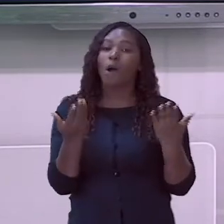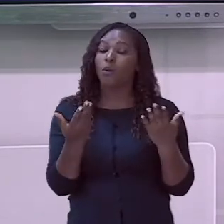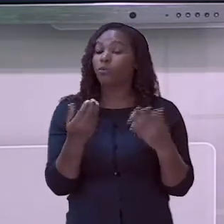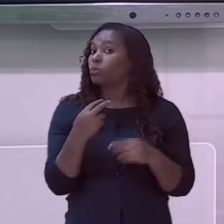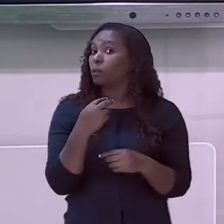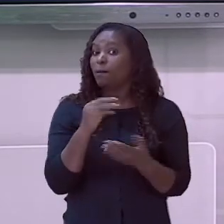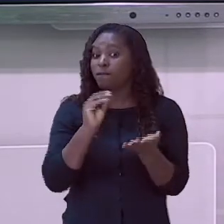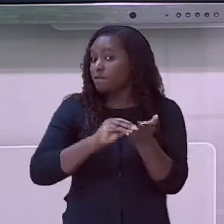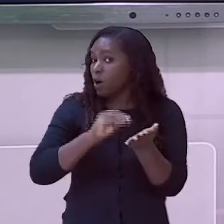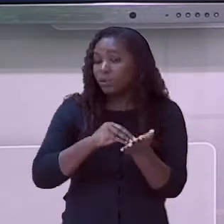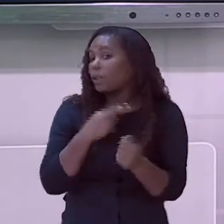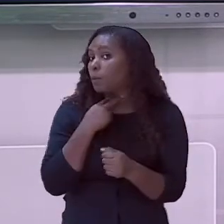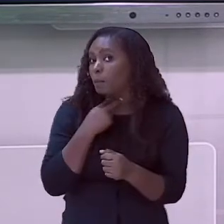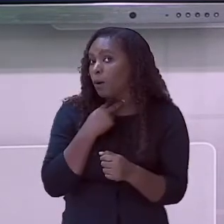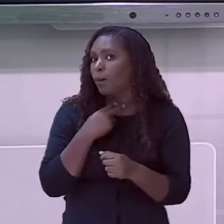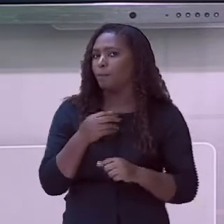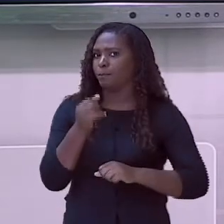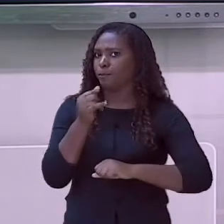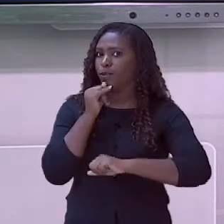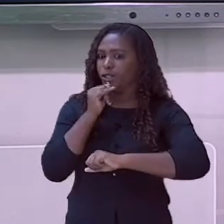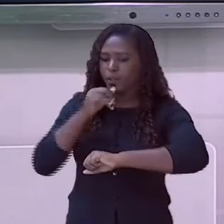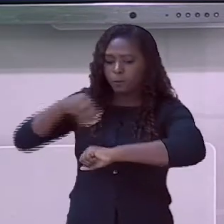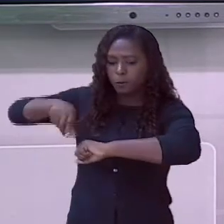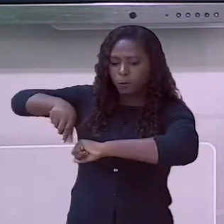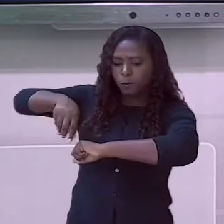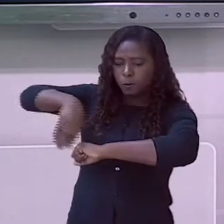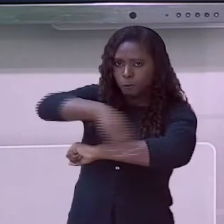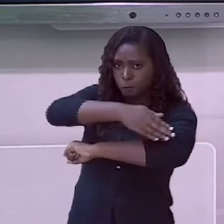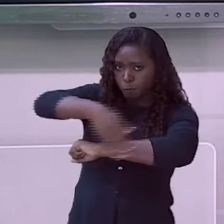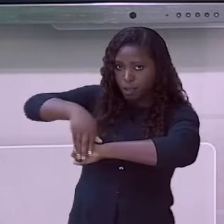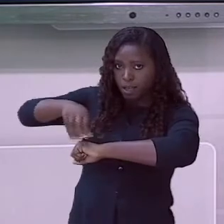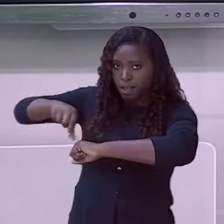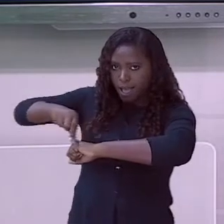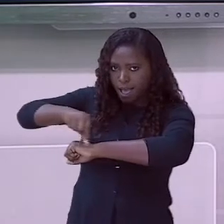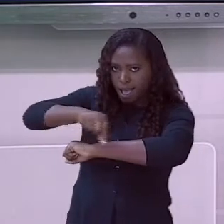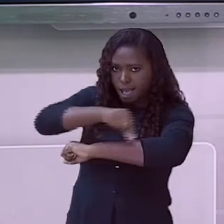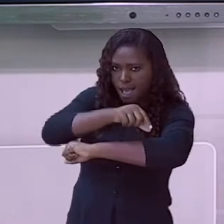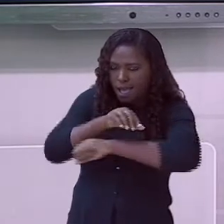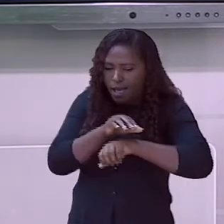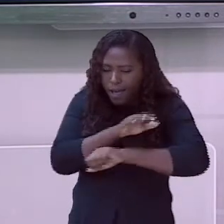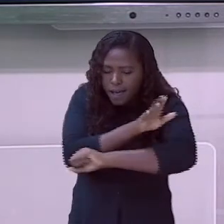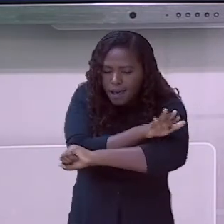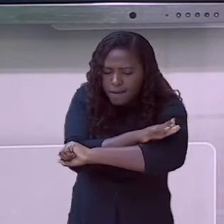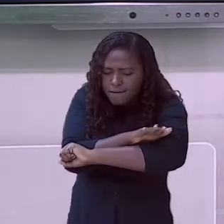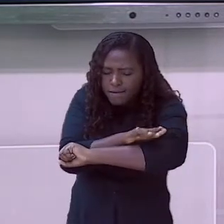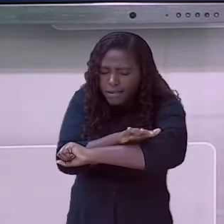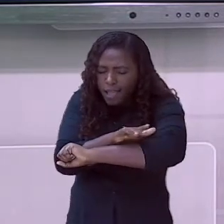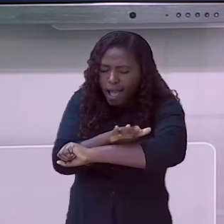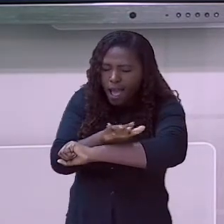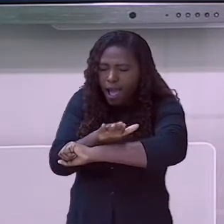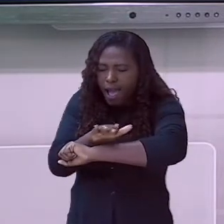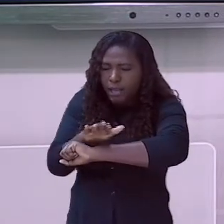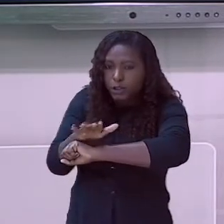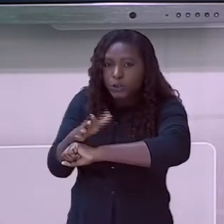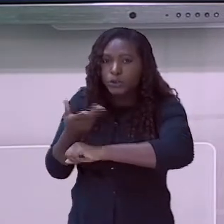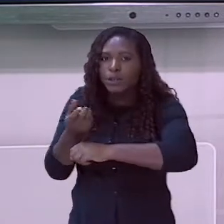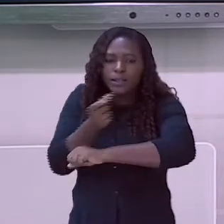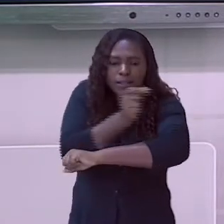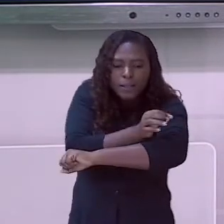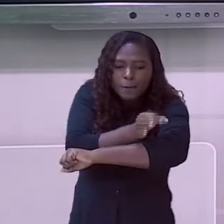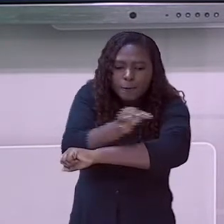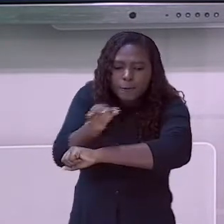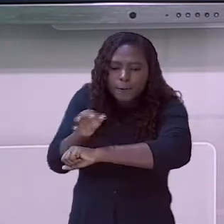Piso tátil. Em espaços onde há circulação de pessoas, o ideal é que seja